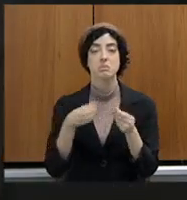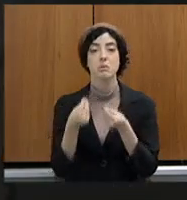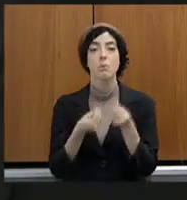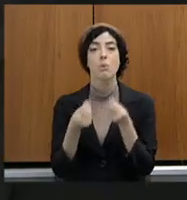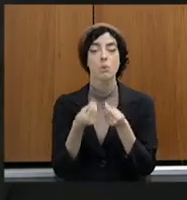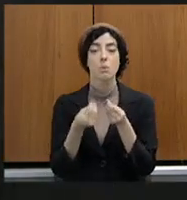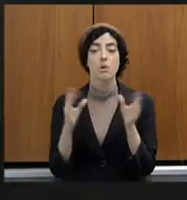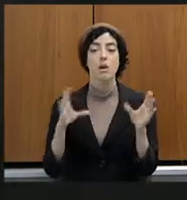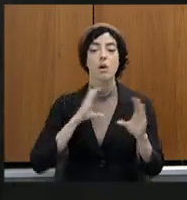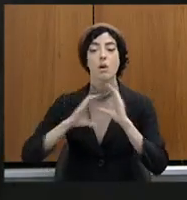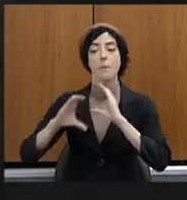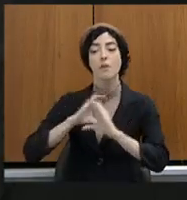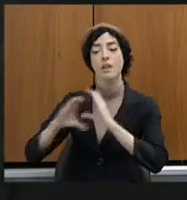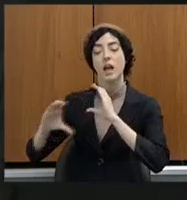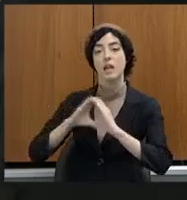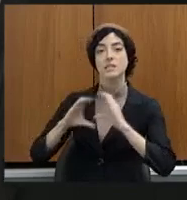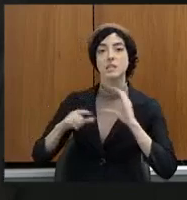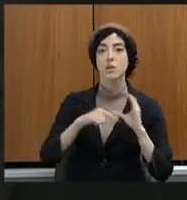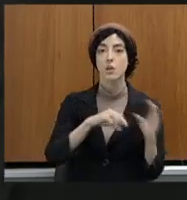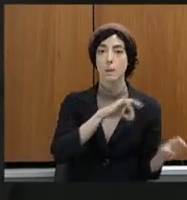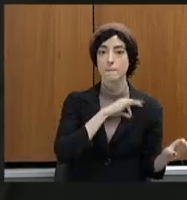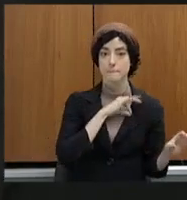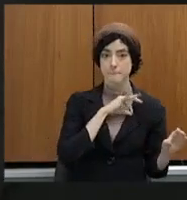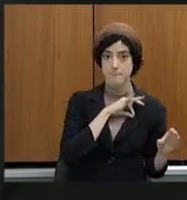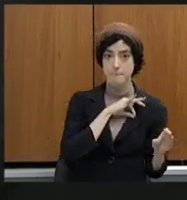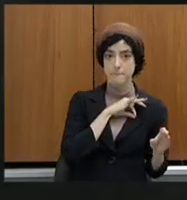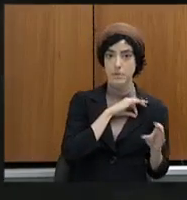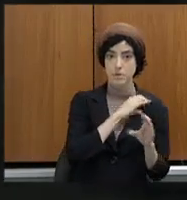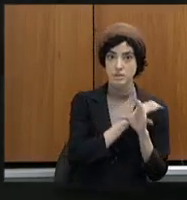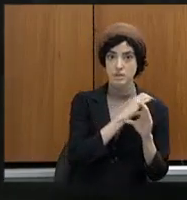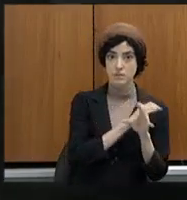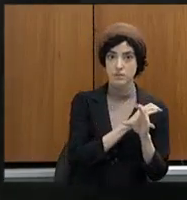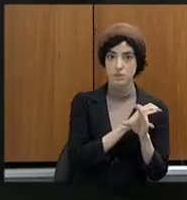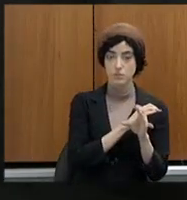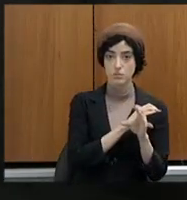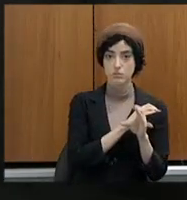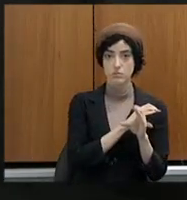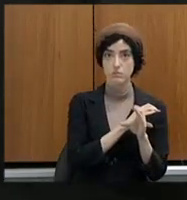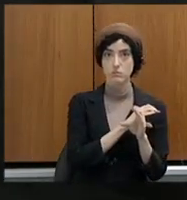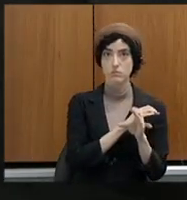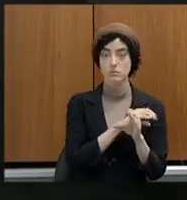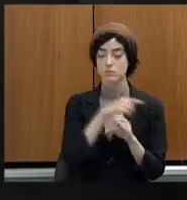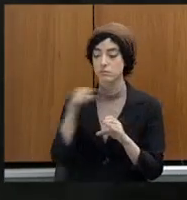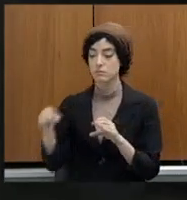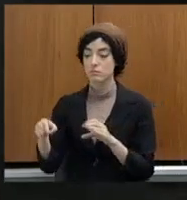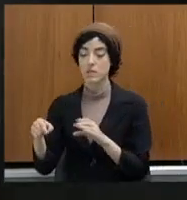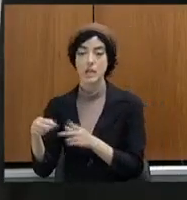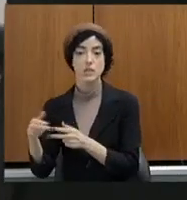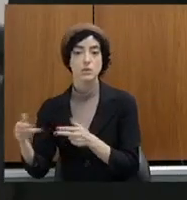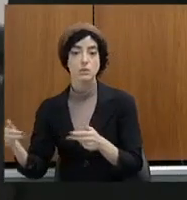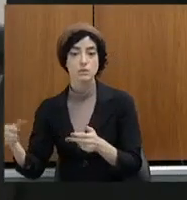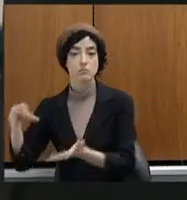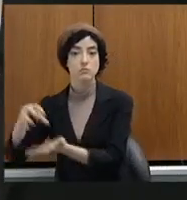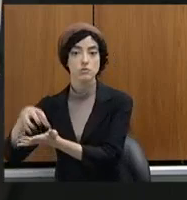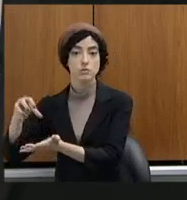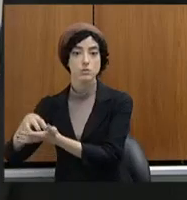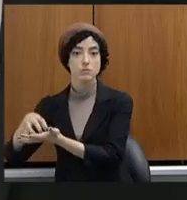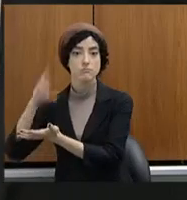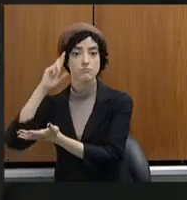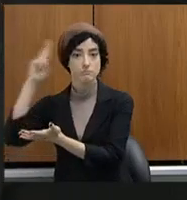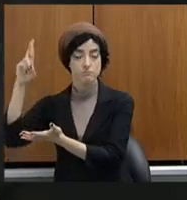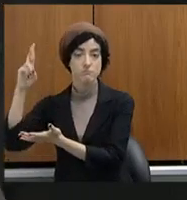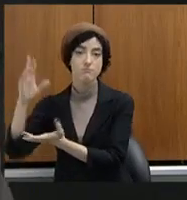Alguém precisa tomar a iniciativa de comunicar, ou de entregar ou falar, vem buscar. Ou entrega ou pede para vir buscar.